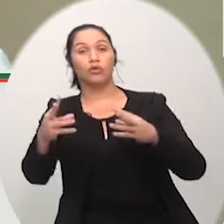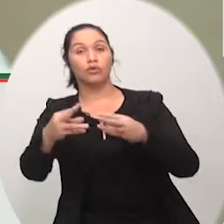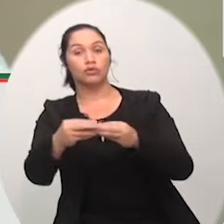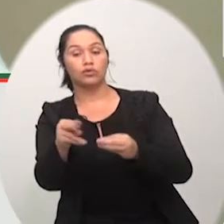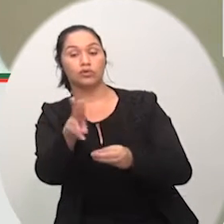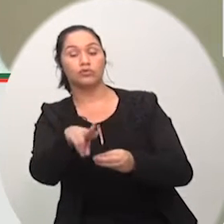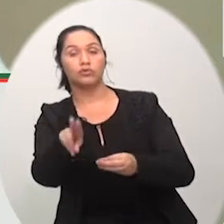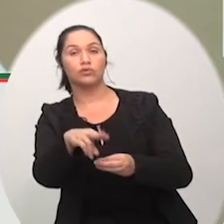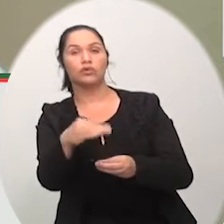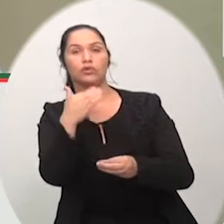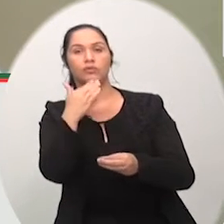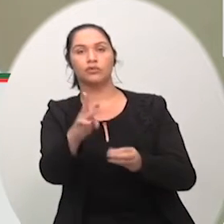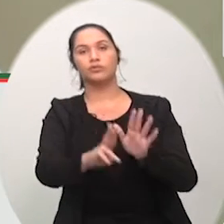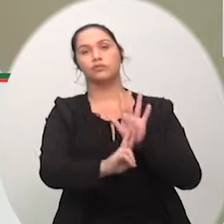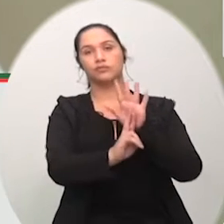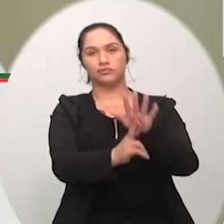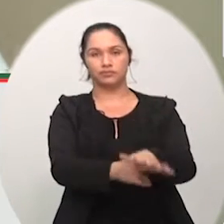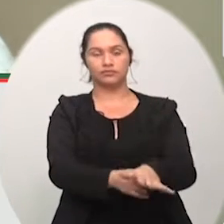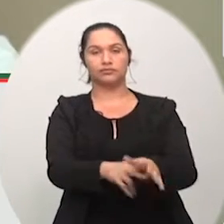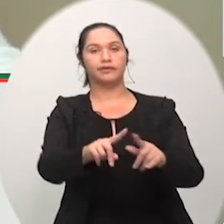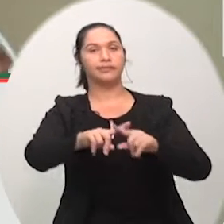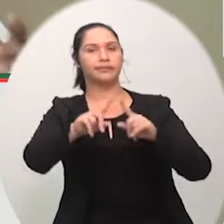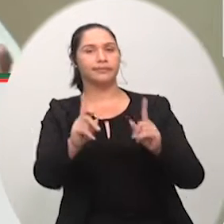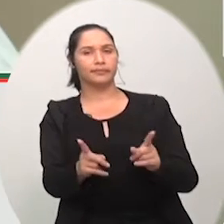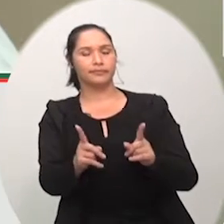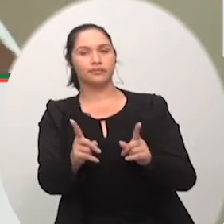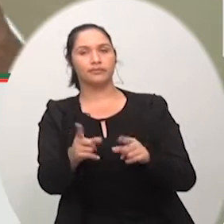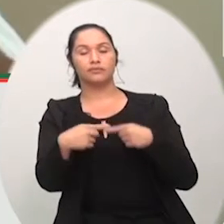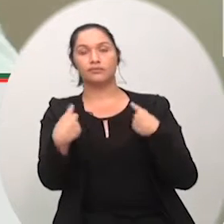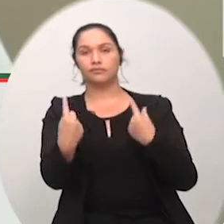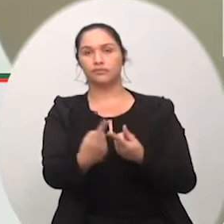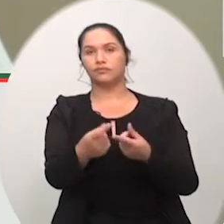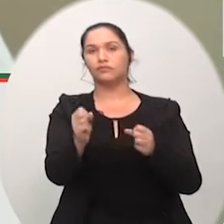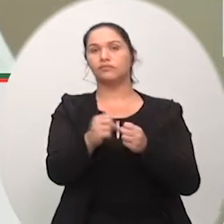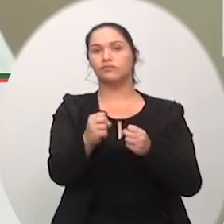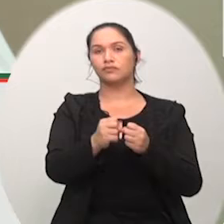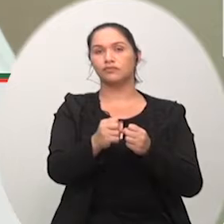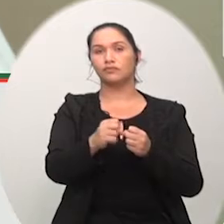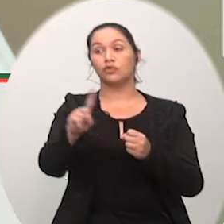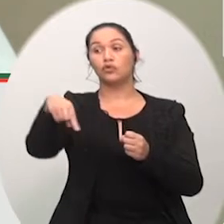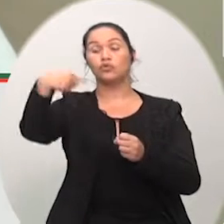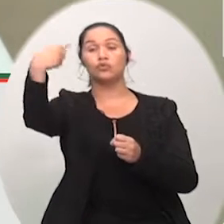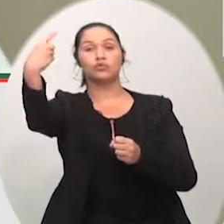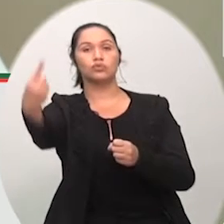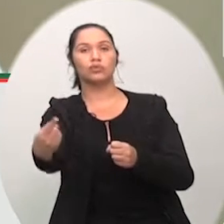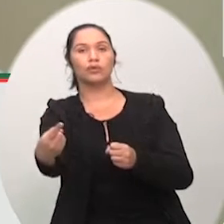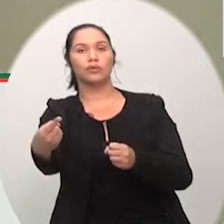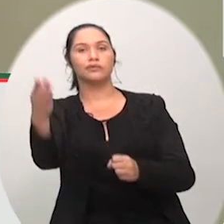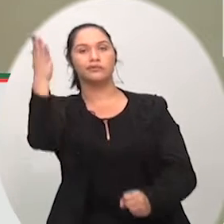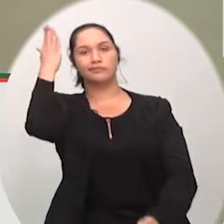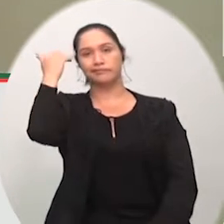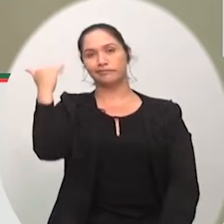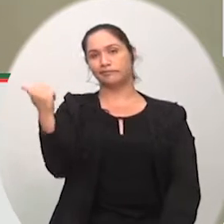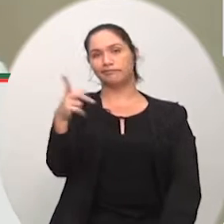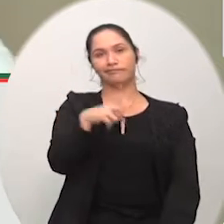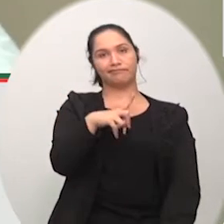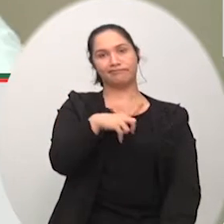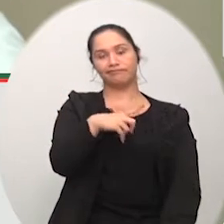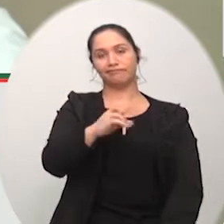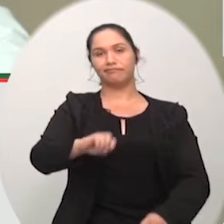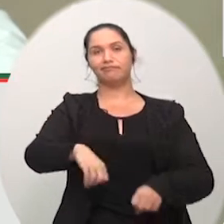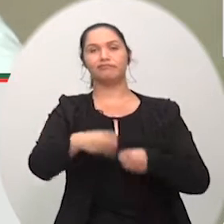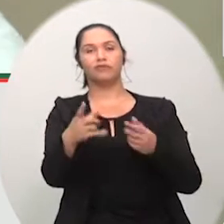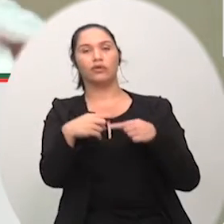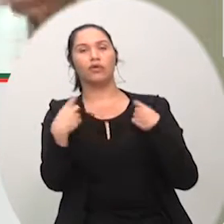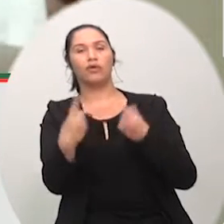isso tudo aconteceu só que nós fizemos e as pessoas levaram a fama então dizer que nós fizemos sim